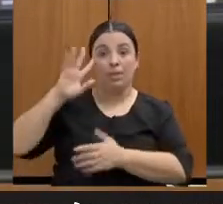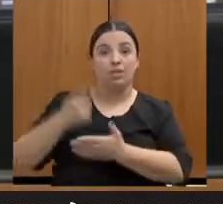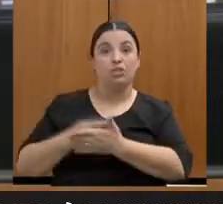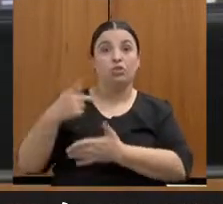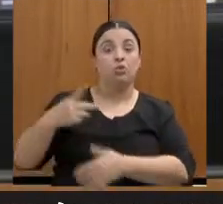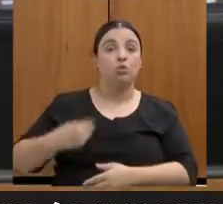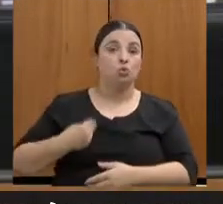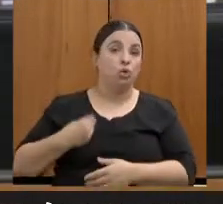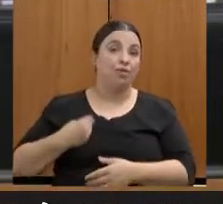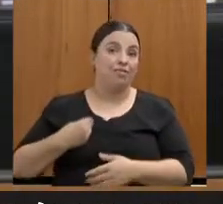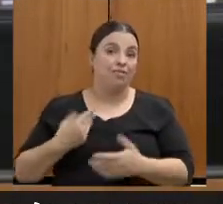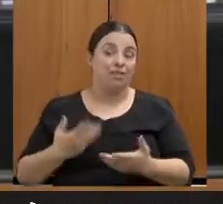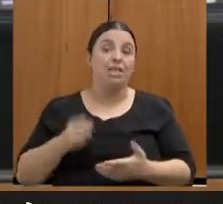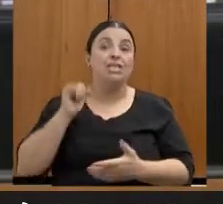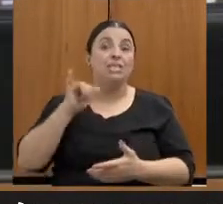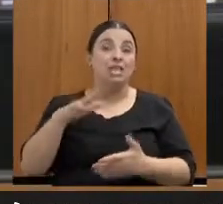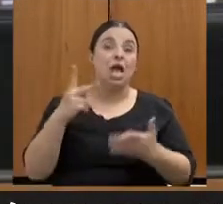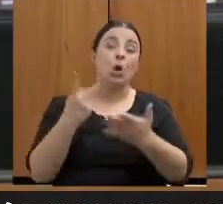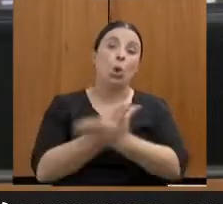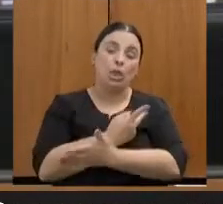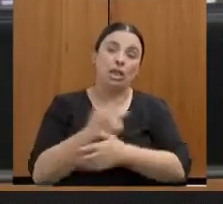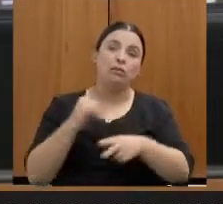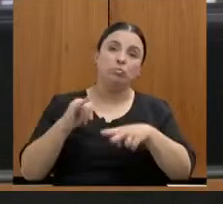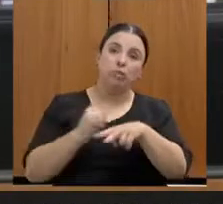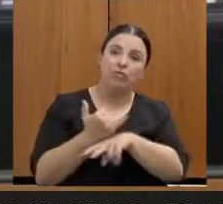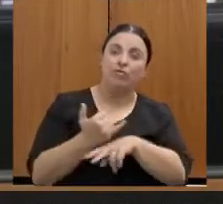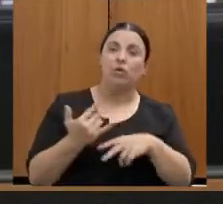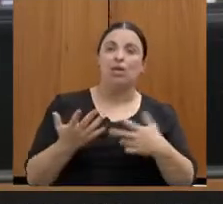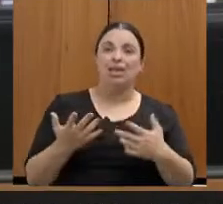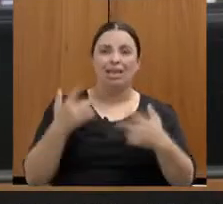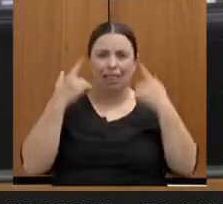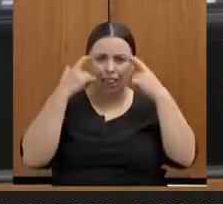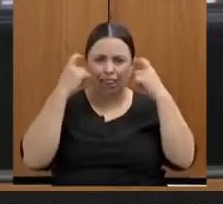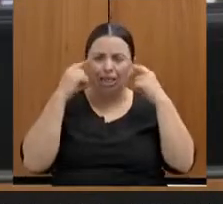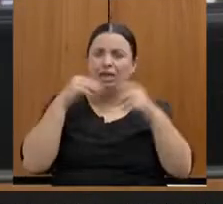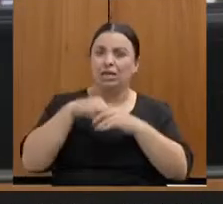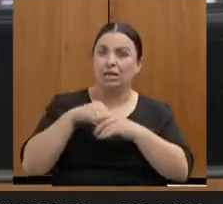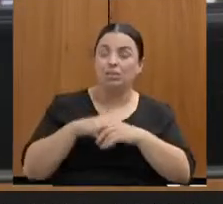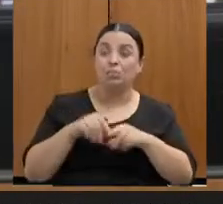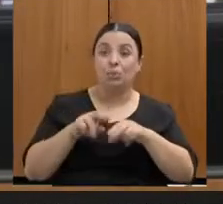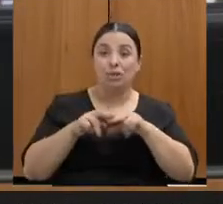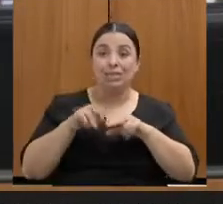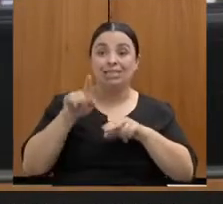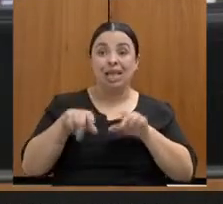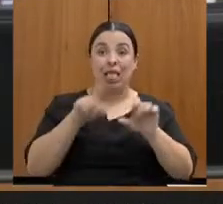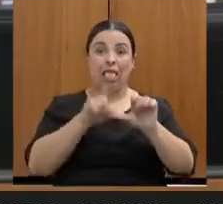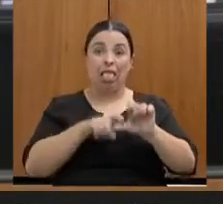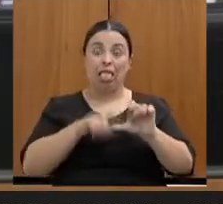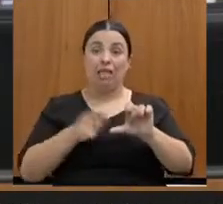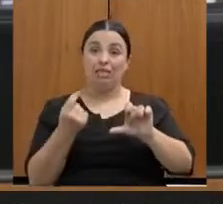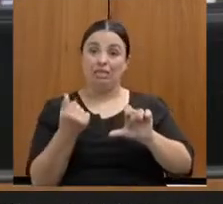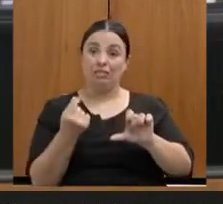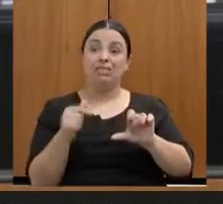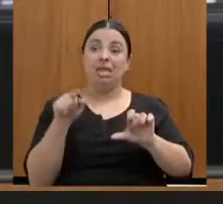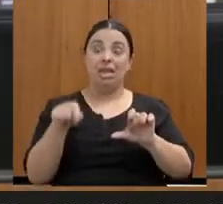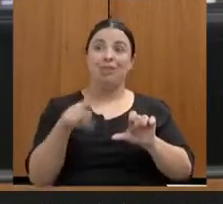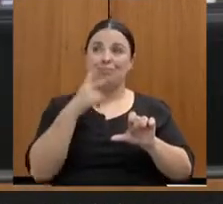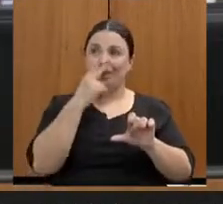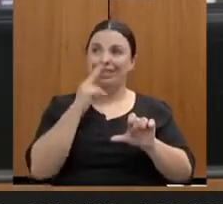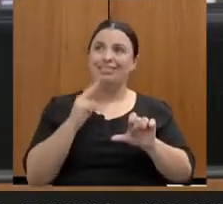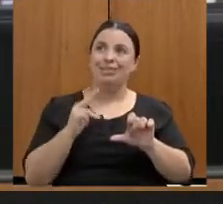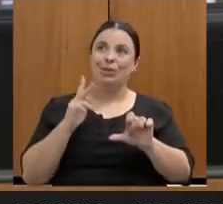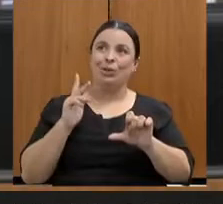uma situação de violência que muitas vezes a dependência é a que gera a manutenção desse ciclo de violência. Então,